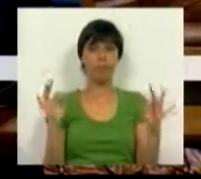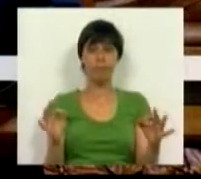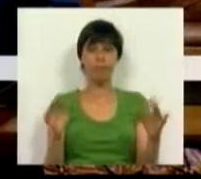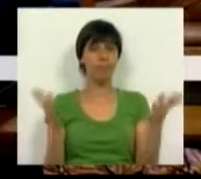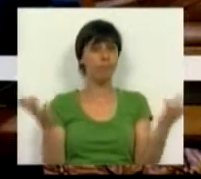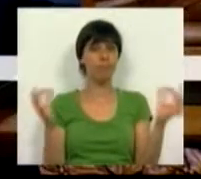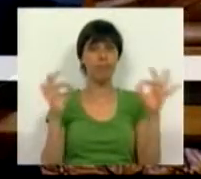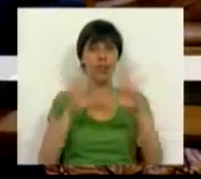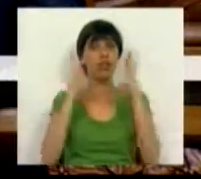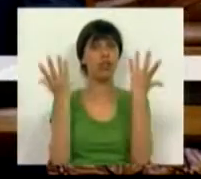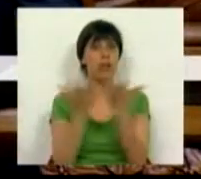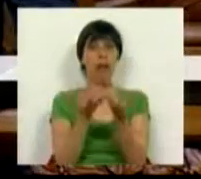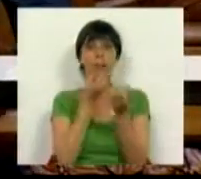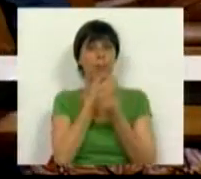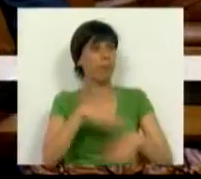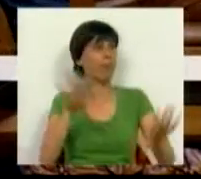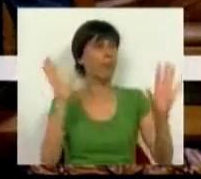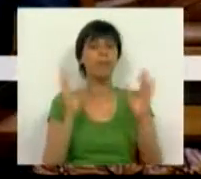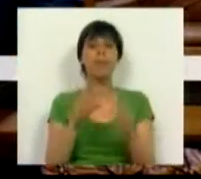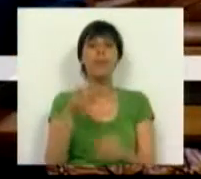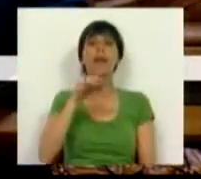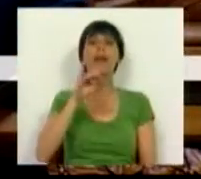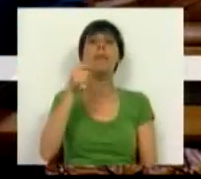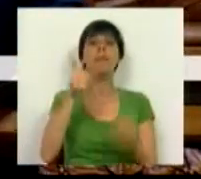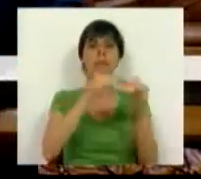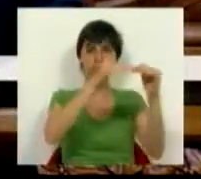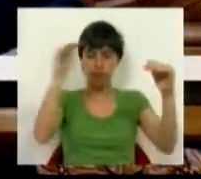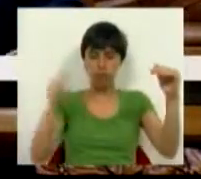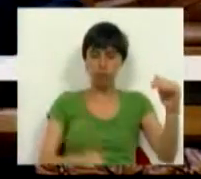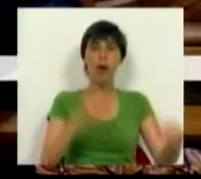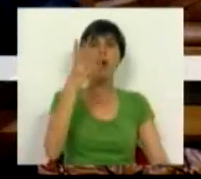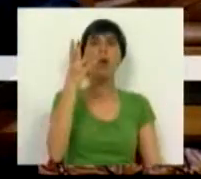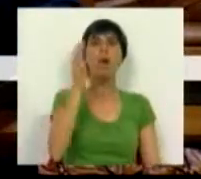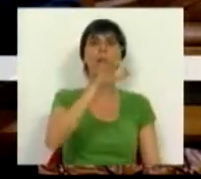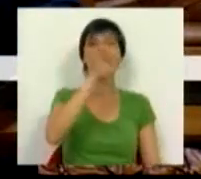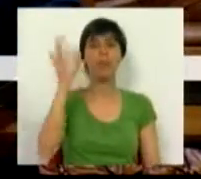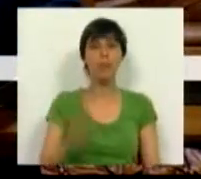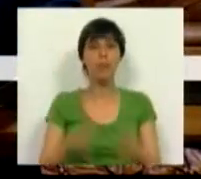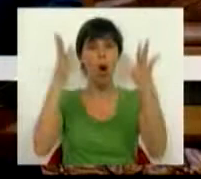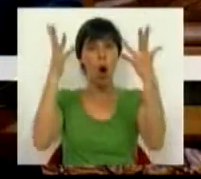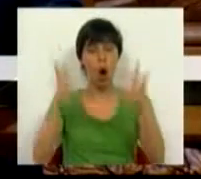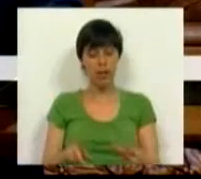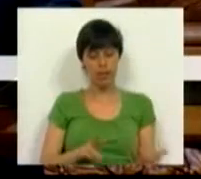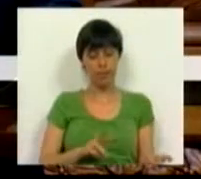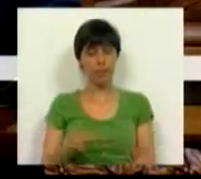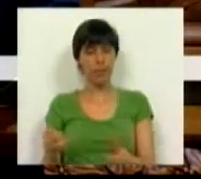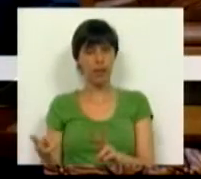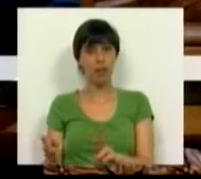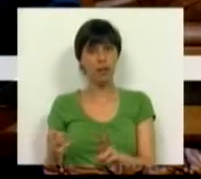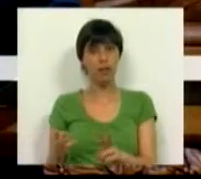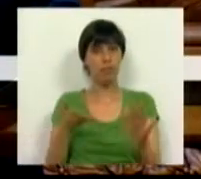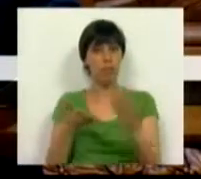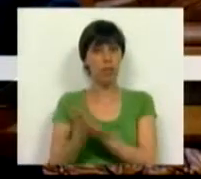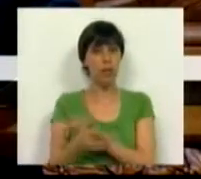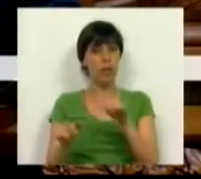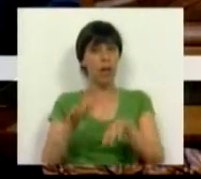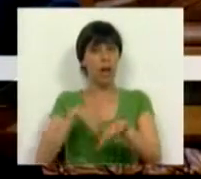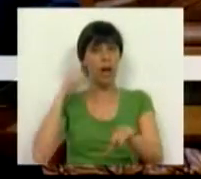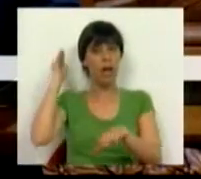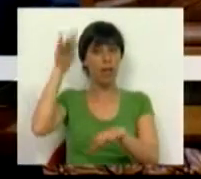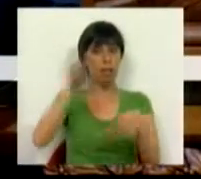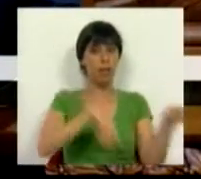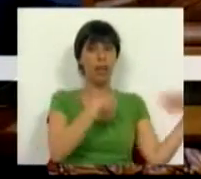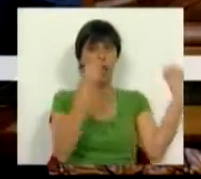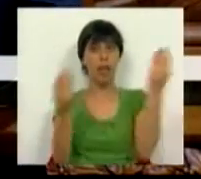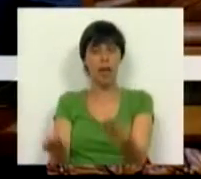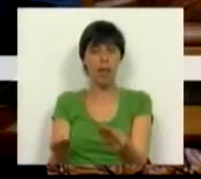debandada geral. O PIB caiu 4%. O orçamento retificativo que acaba de entrar na Assembleia da